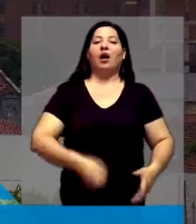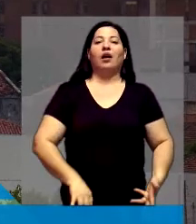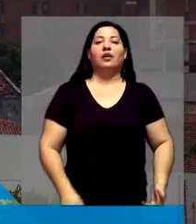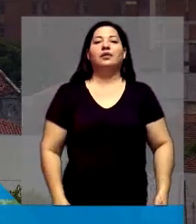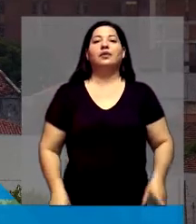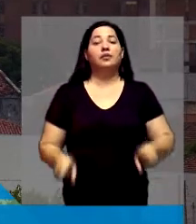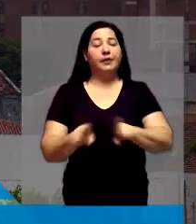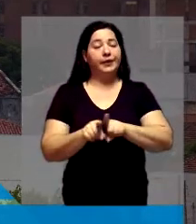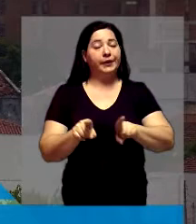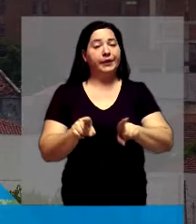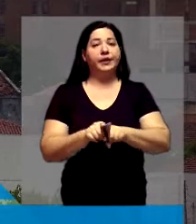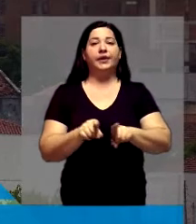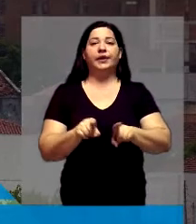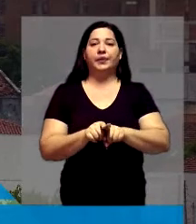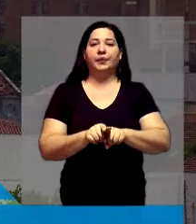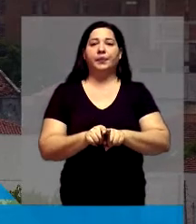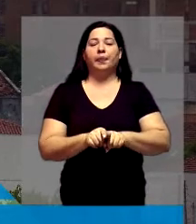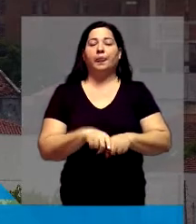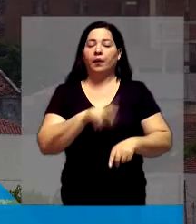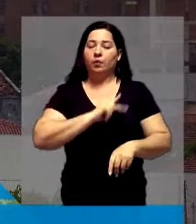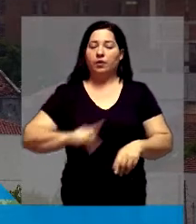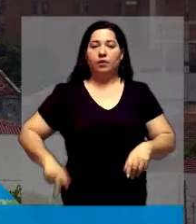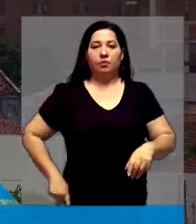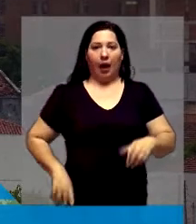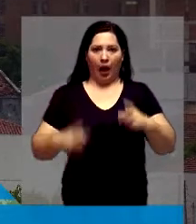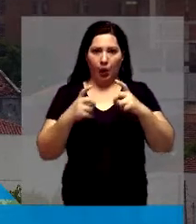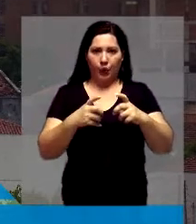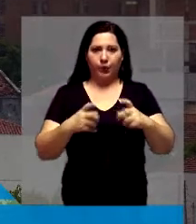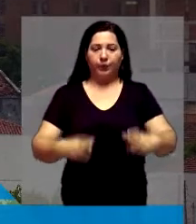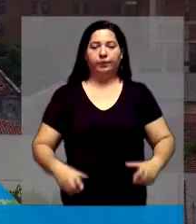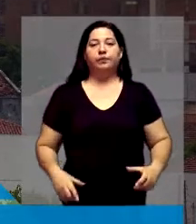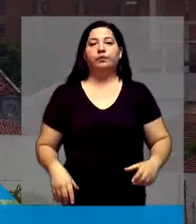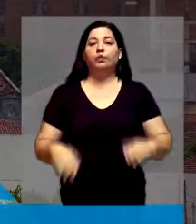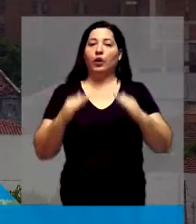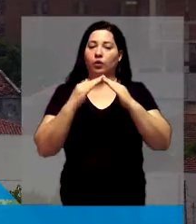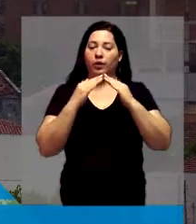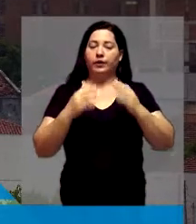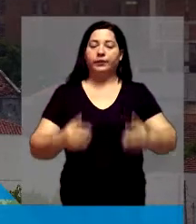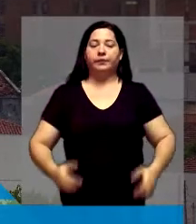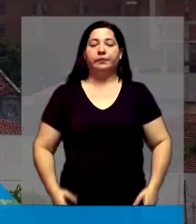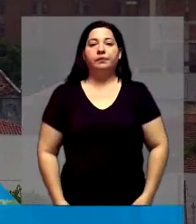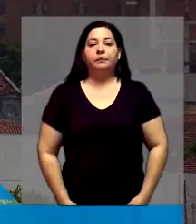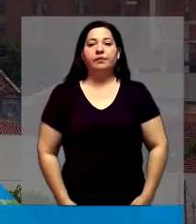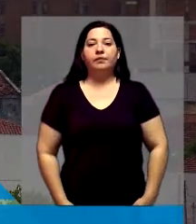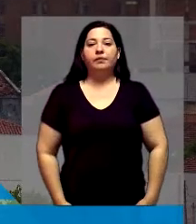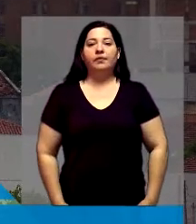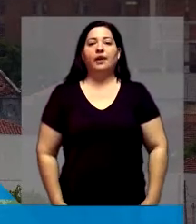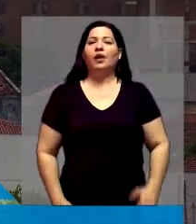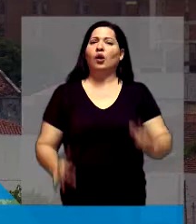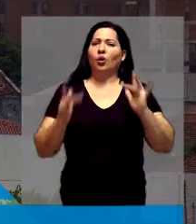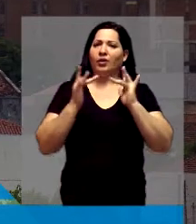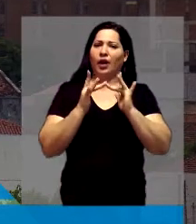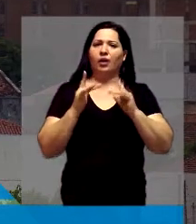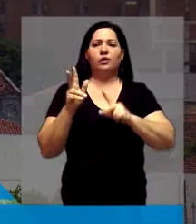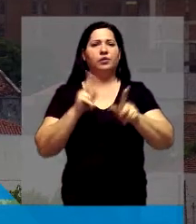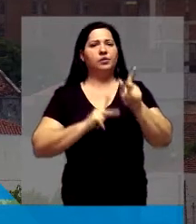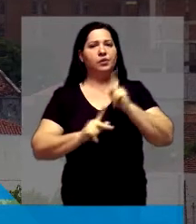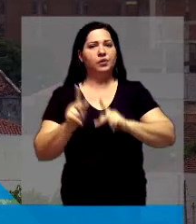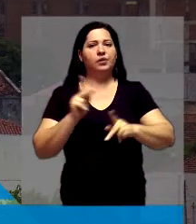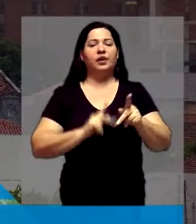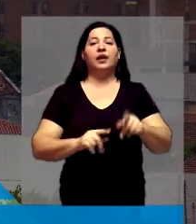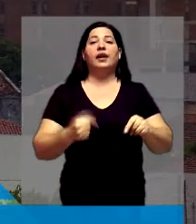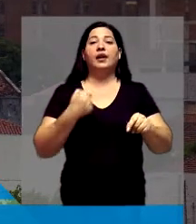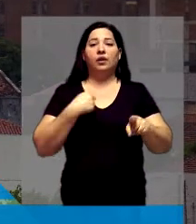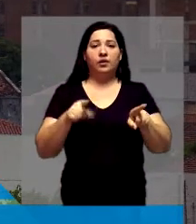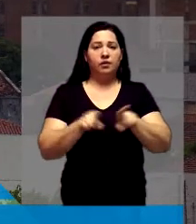moradores. Então, isso daí já faz... Eu já tenho uma história vinculada com o povo. Na Câmara, eu que